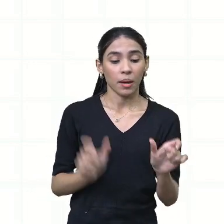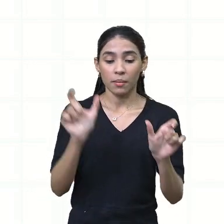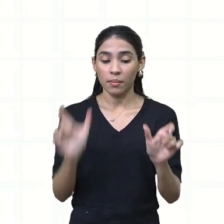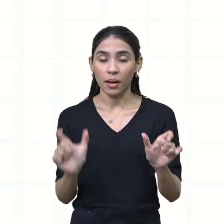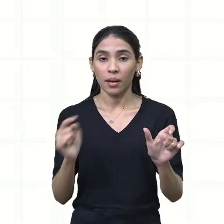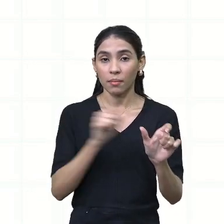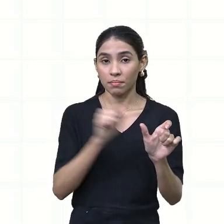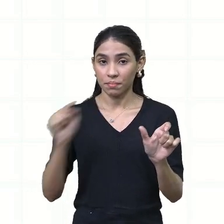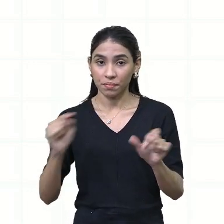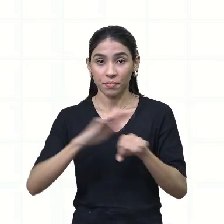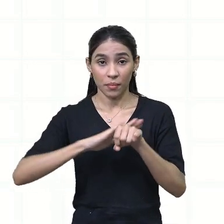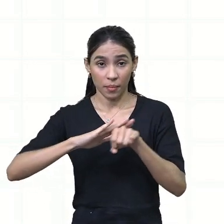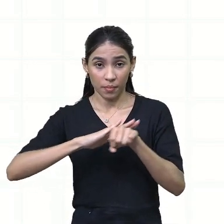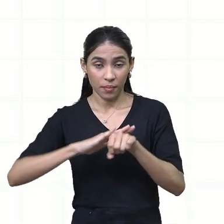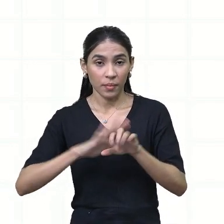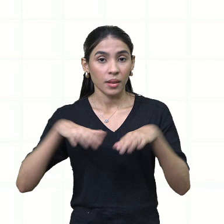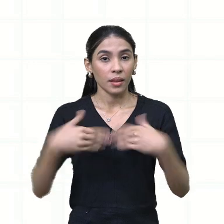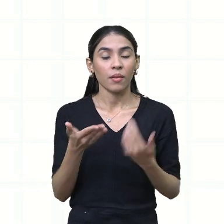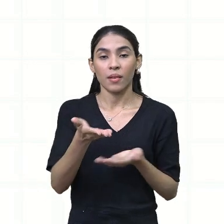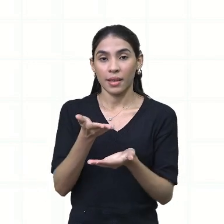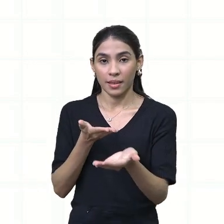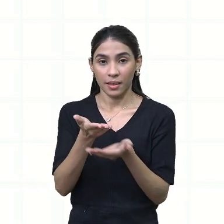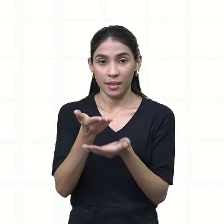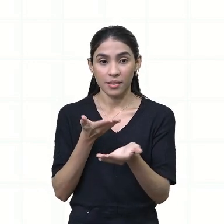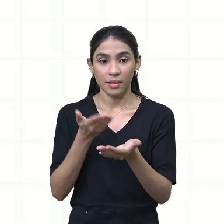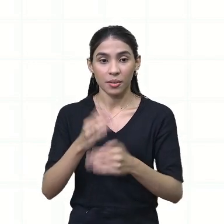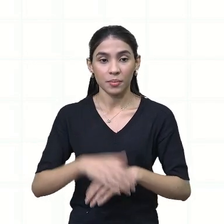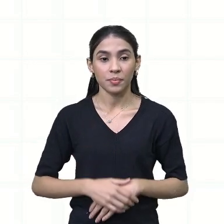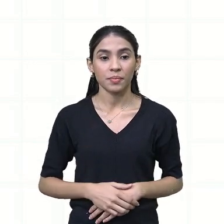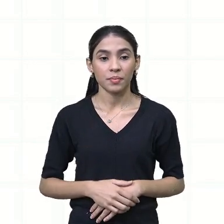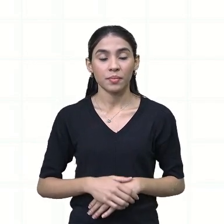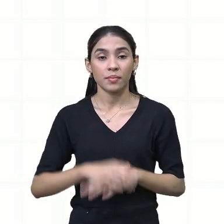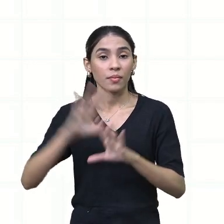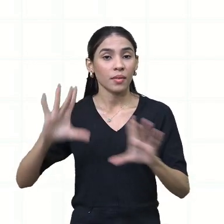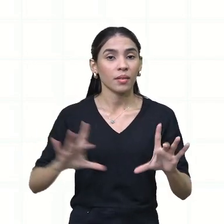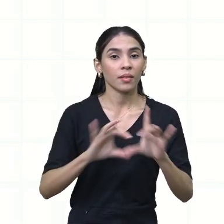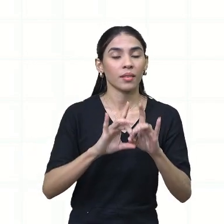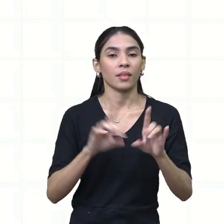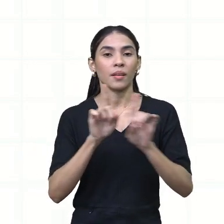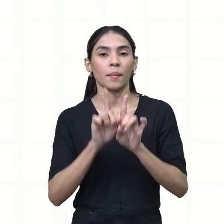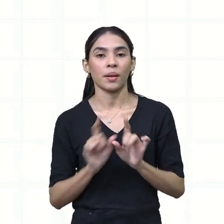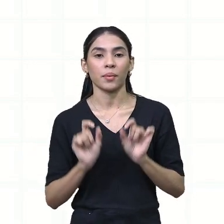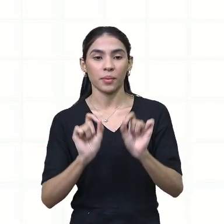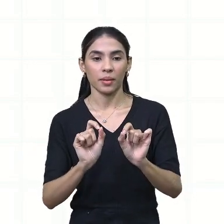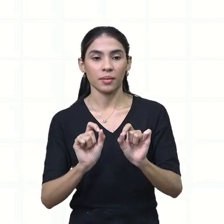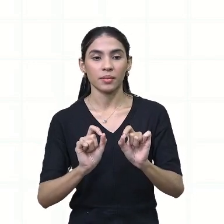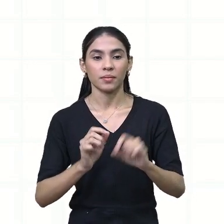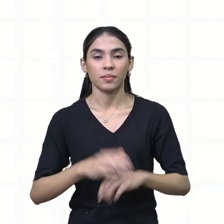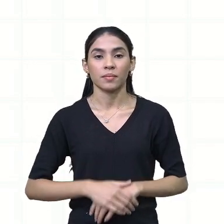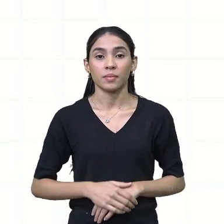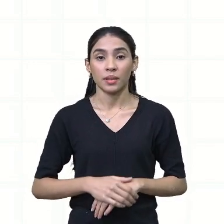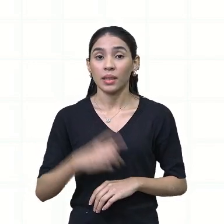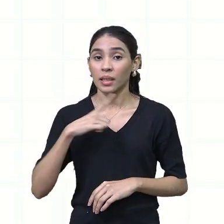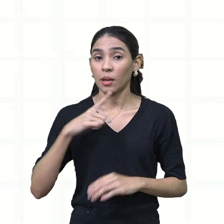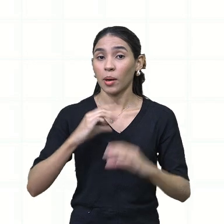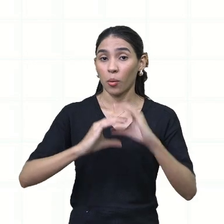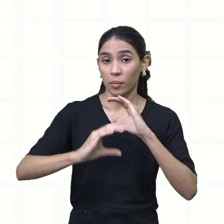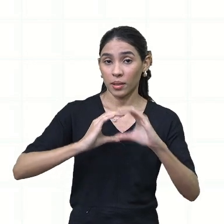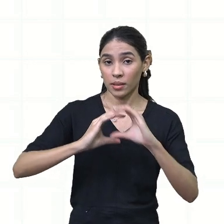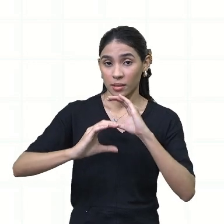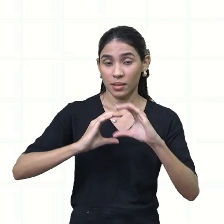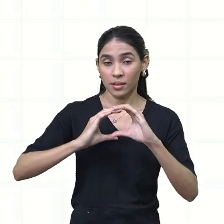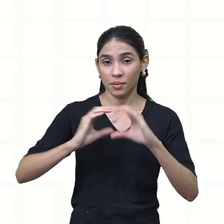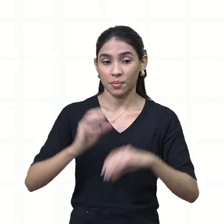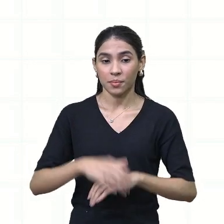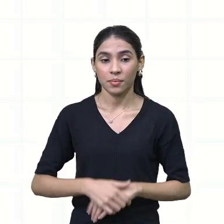E essa interação está incluída uma mensagem, uma